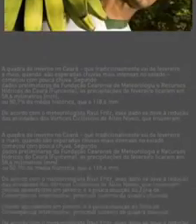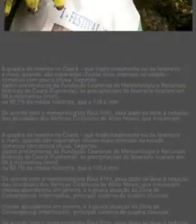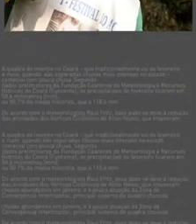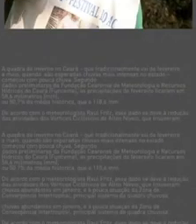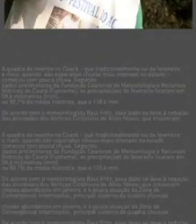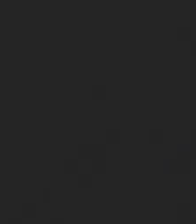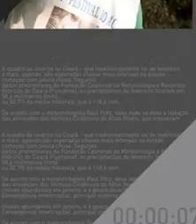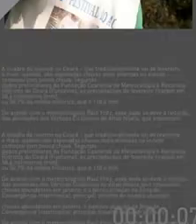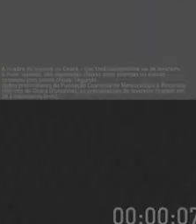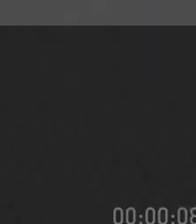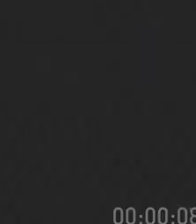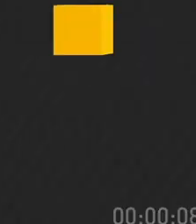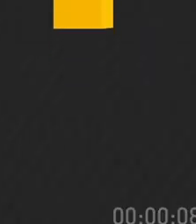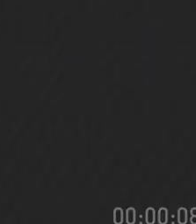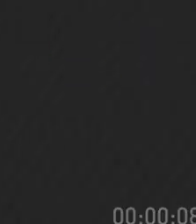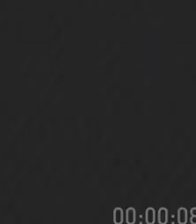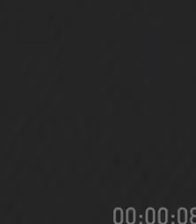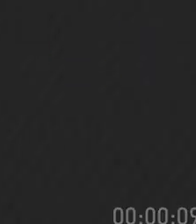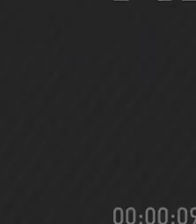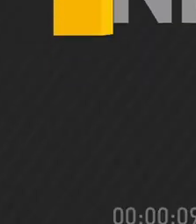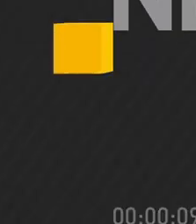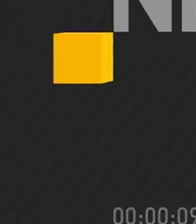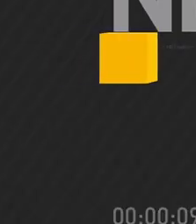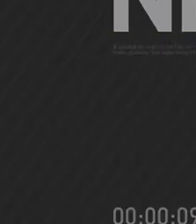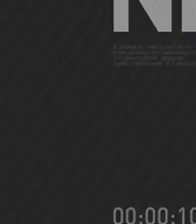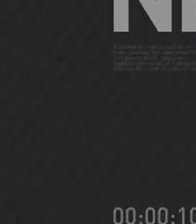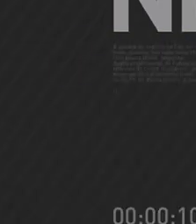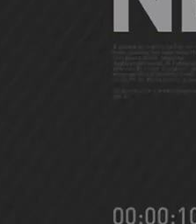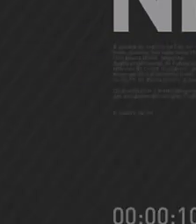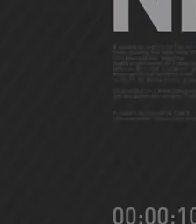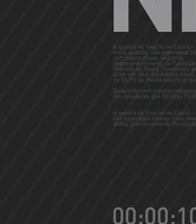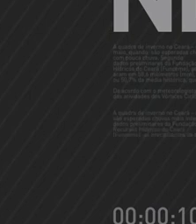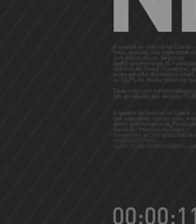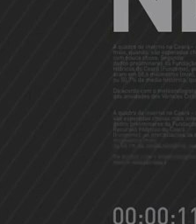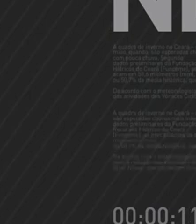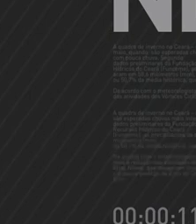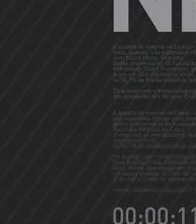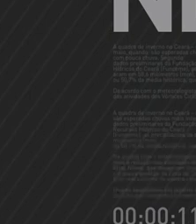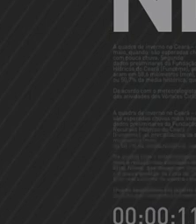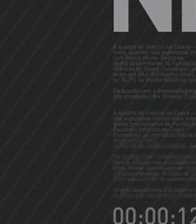Quintena Coelho Transcrição e Legendas por Quintena Coelho e